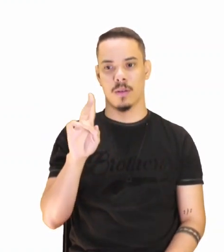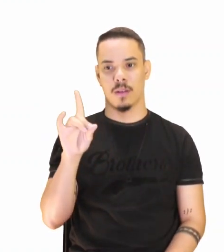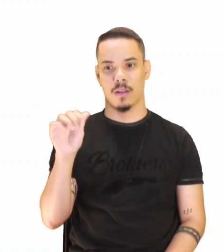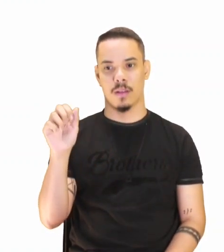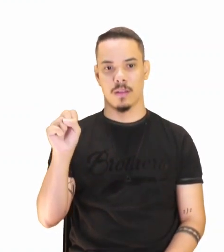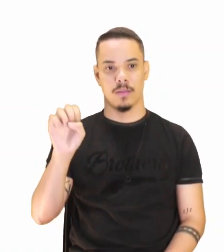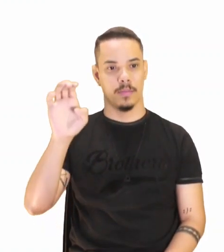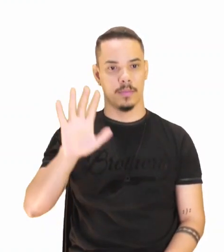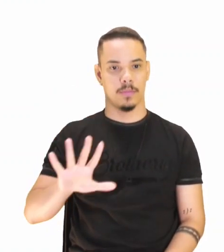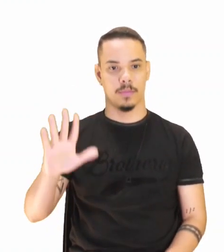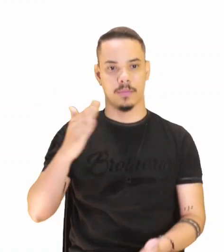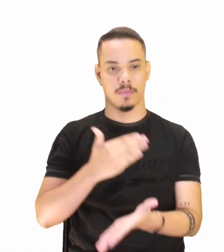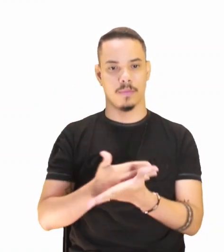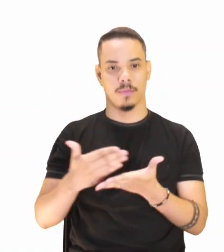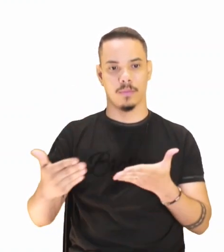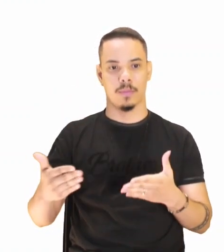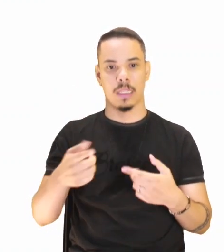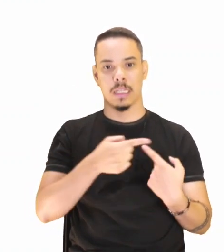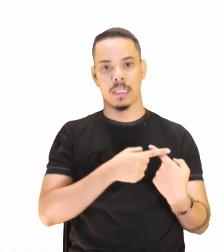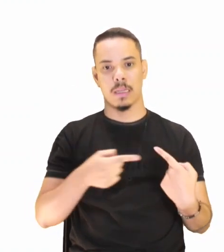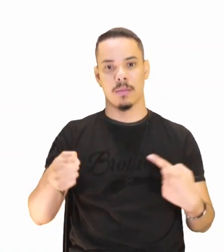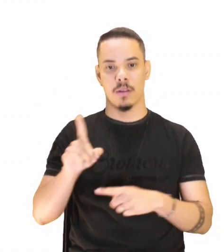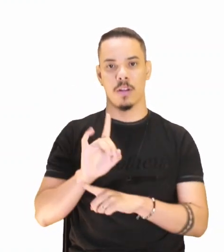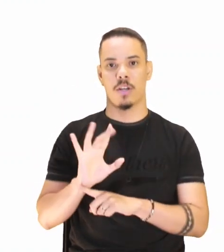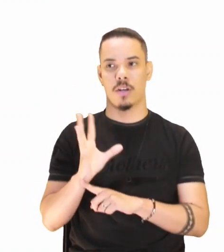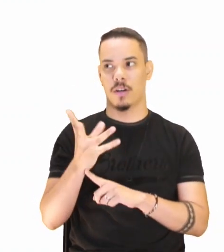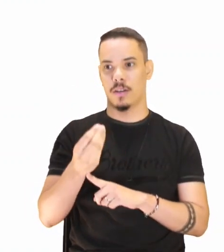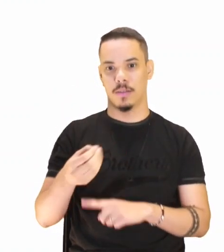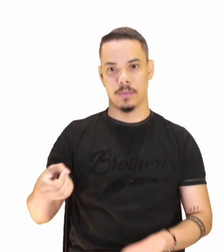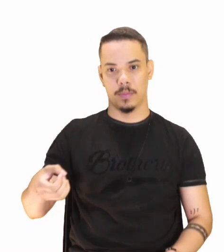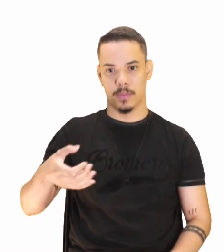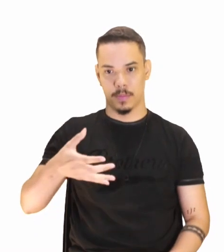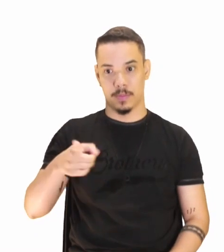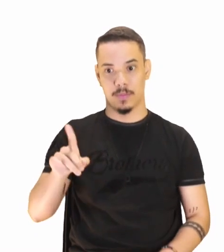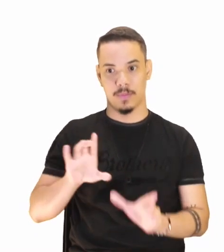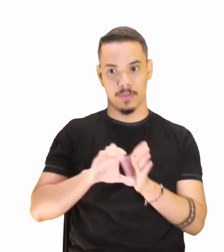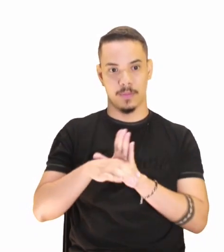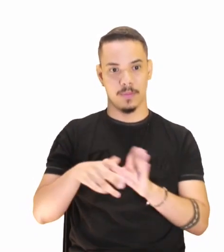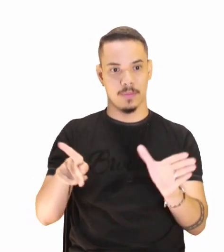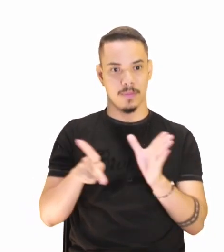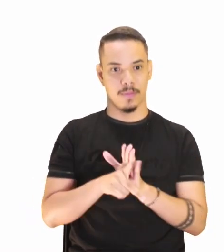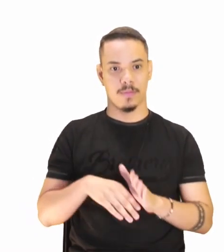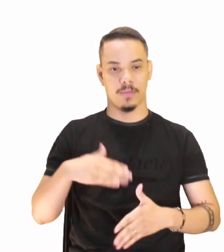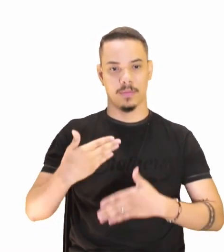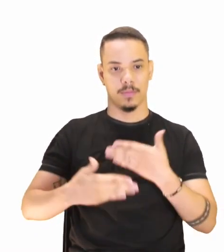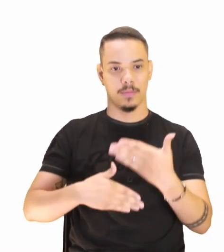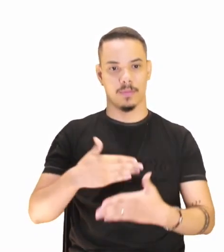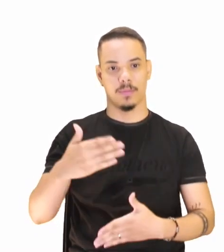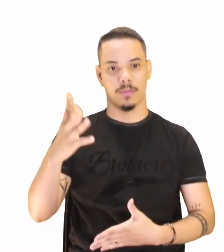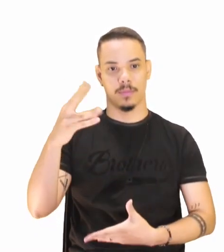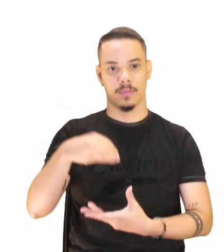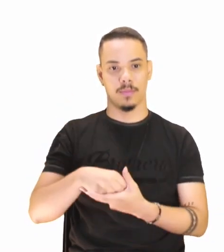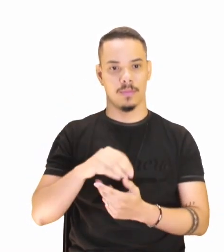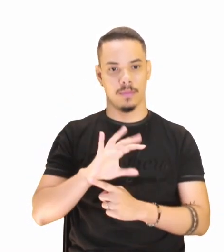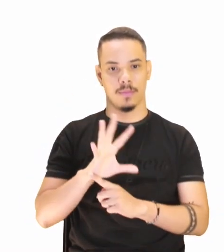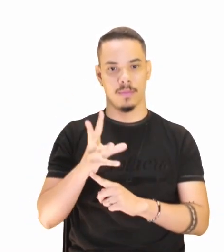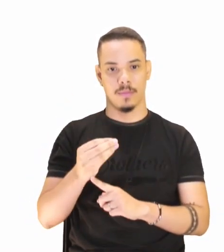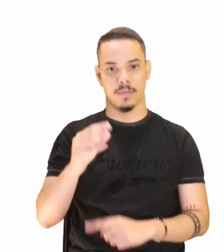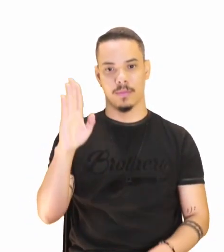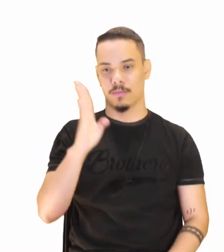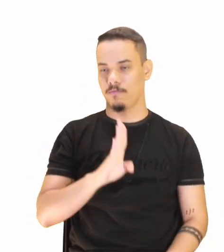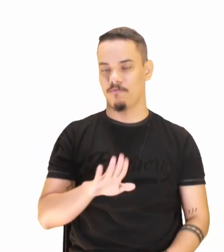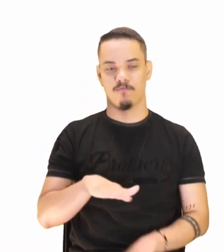partir da semana de arte moderna. Esses conceitos passaram a fazer parte da arte brasileira